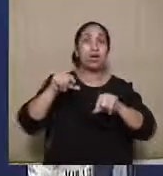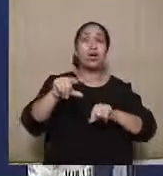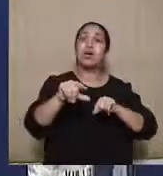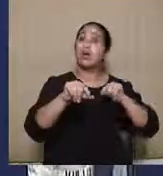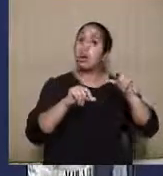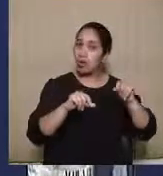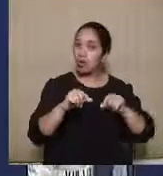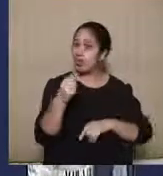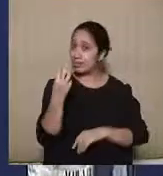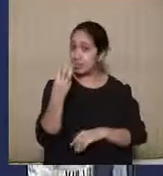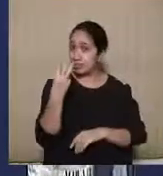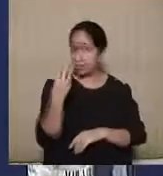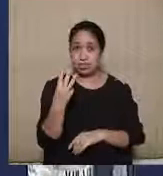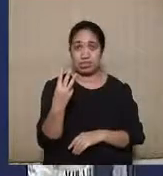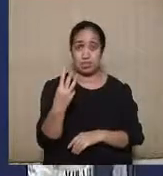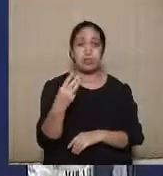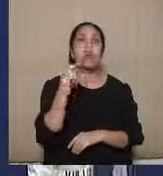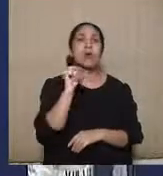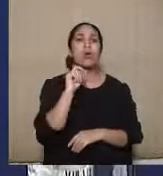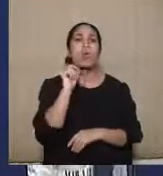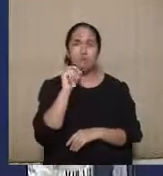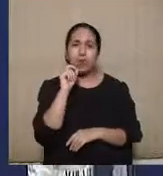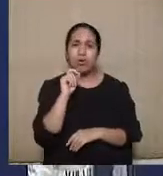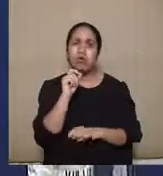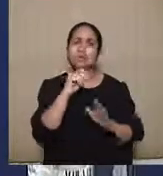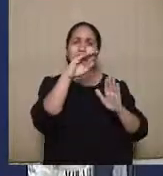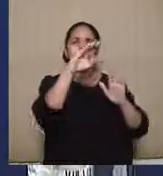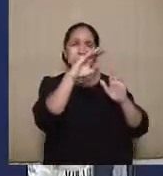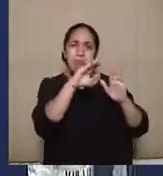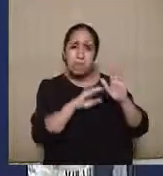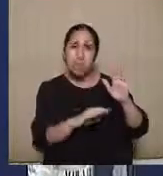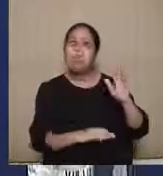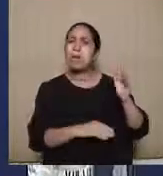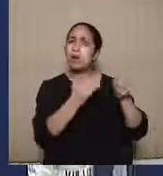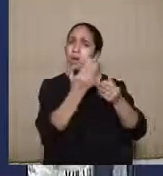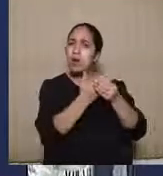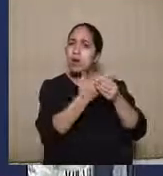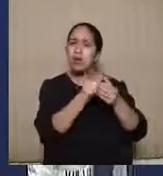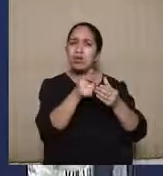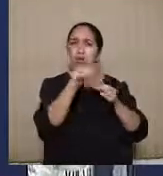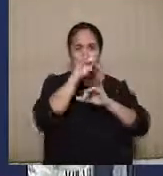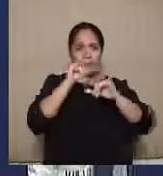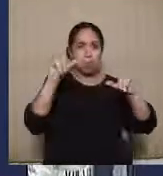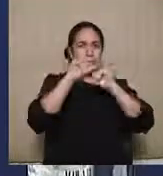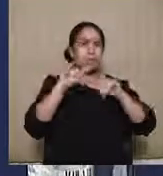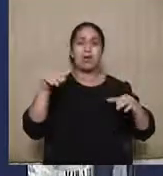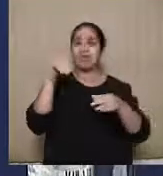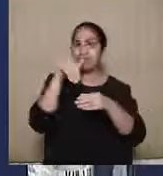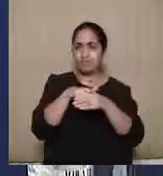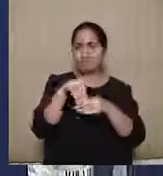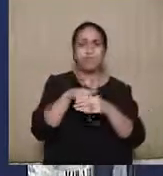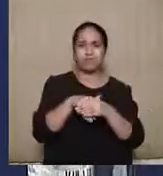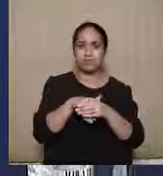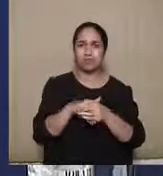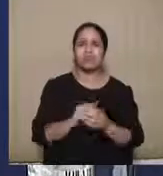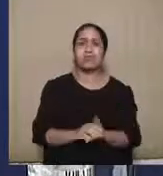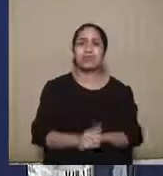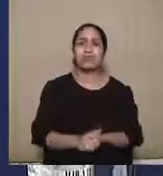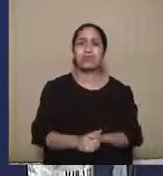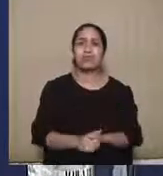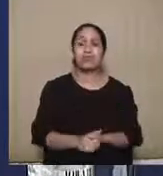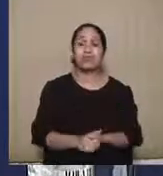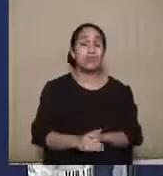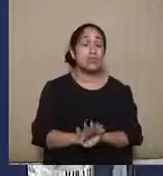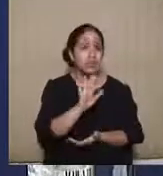julgarem especificamente todos os casos atinentes à propaganda eleitoral. É